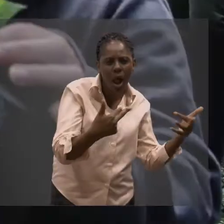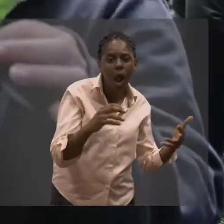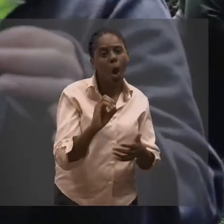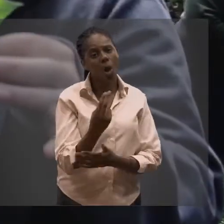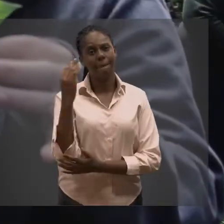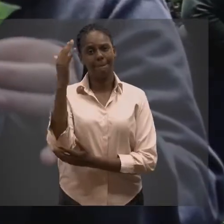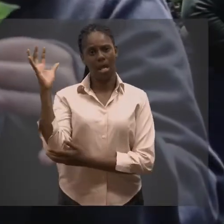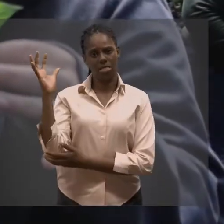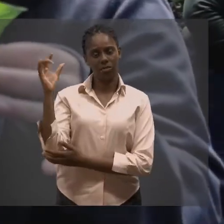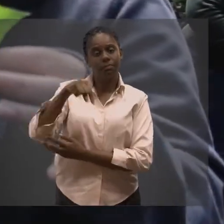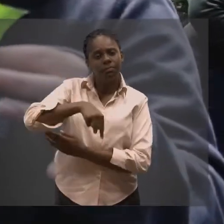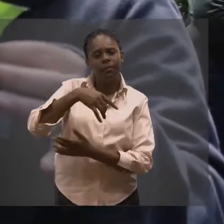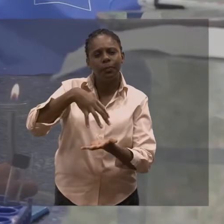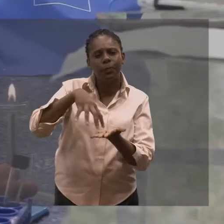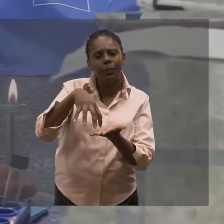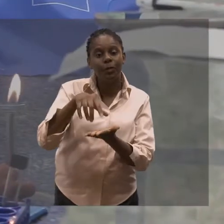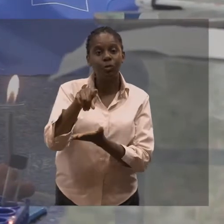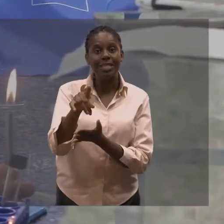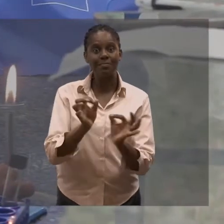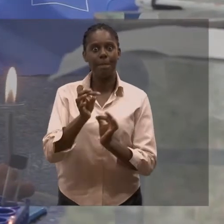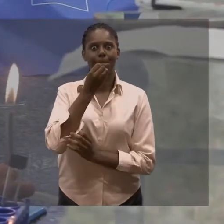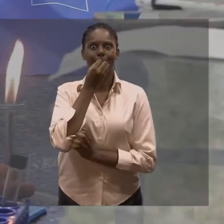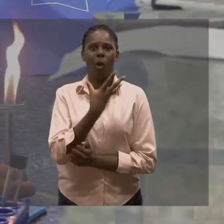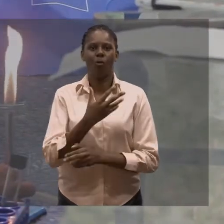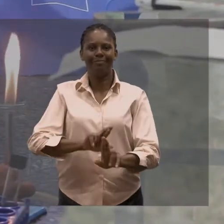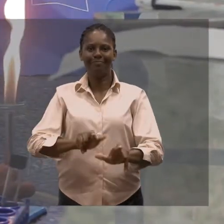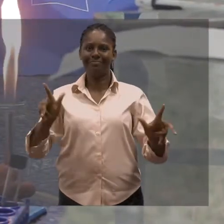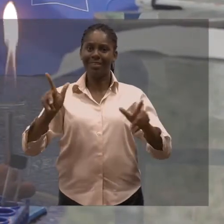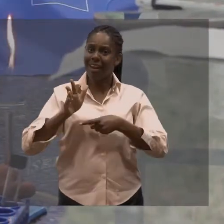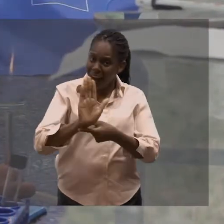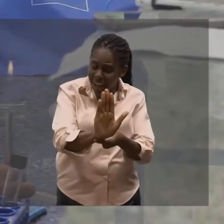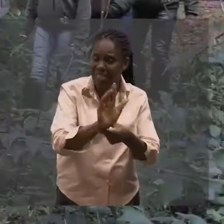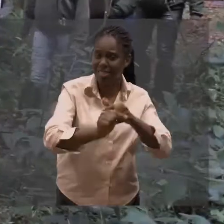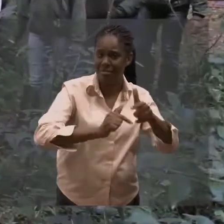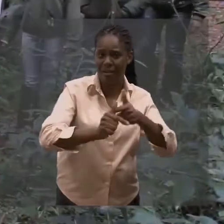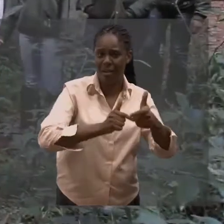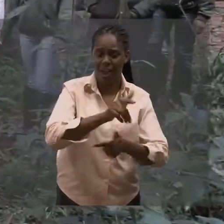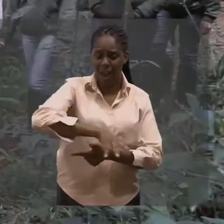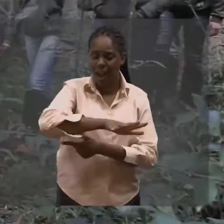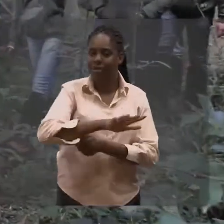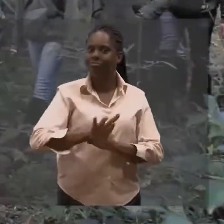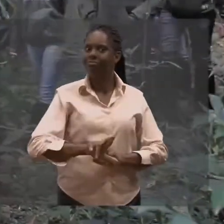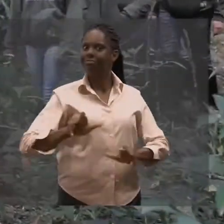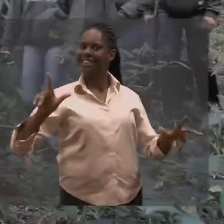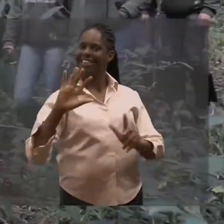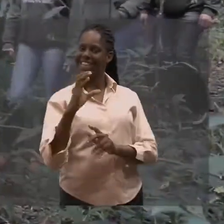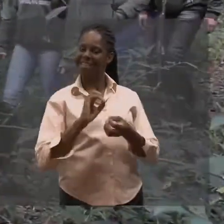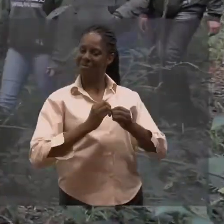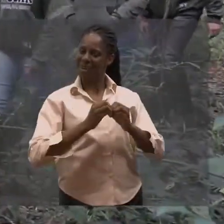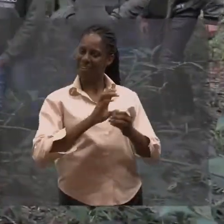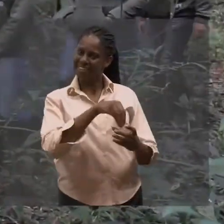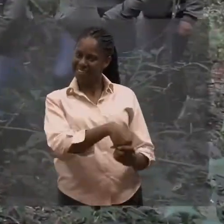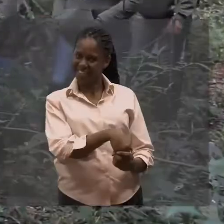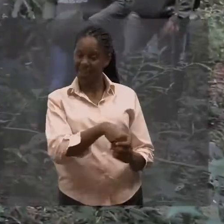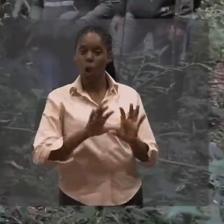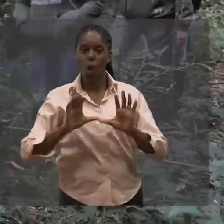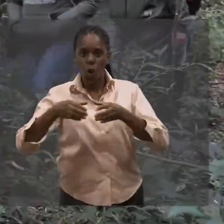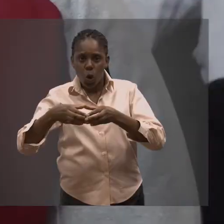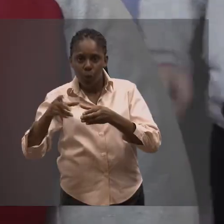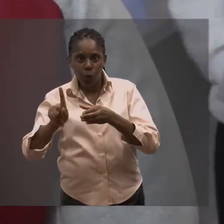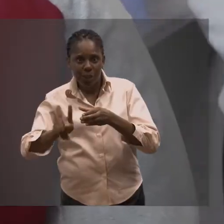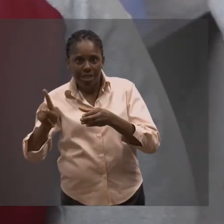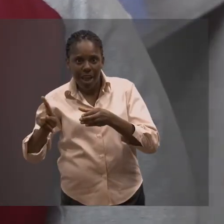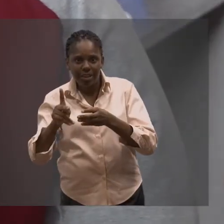planta, de um ecossistema inteiro, aqui no Campus Lagoa do Sino você vai ter um bom preparo, um preparo diversificado e